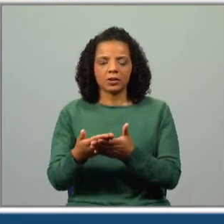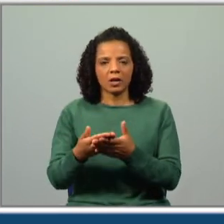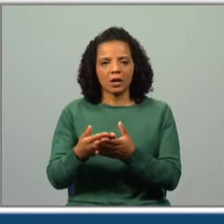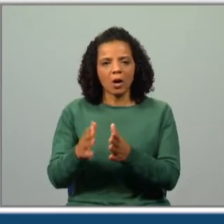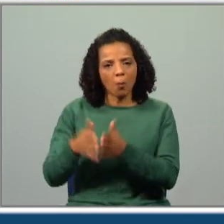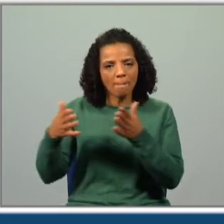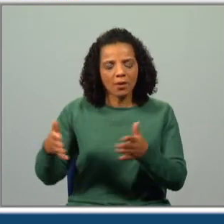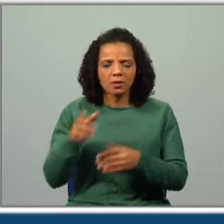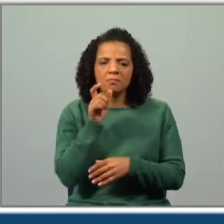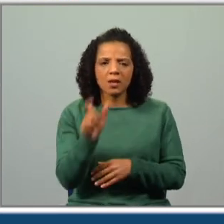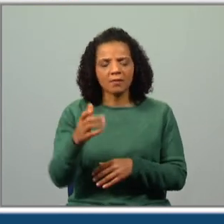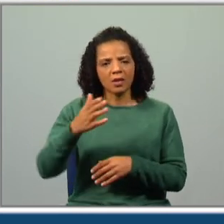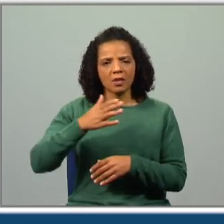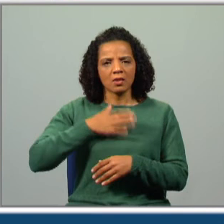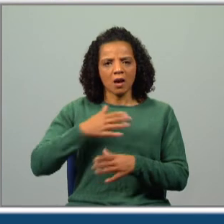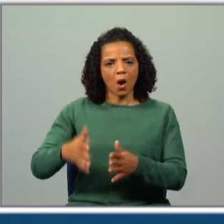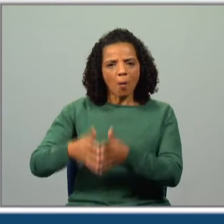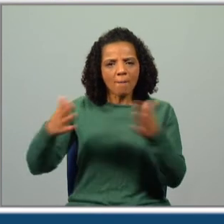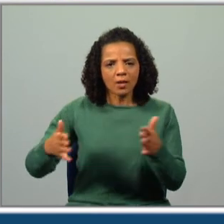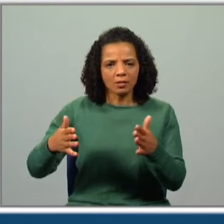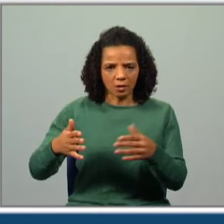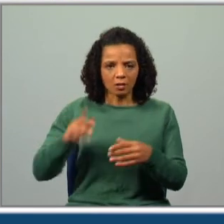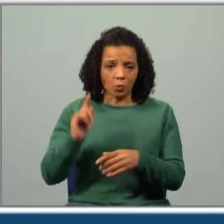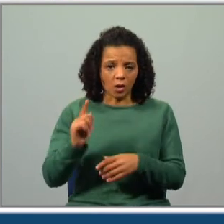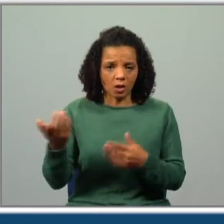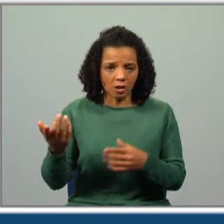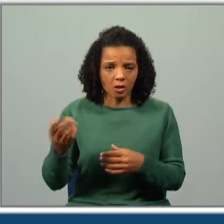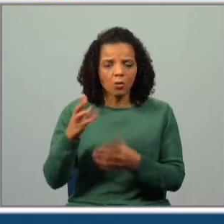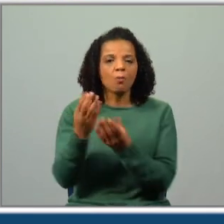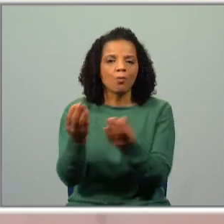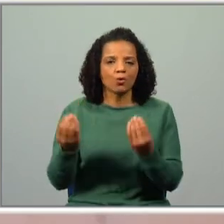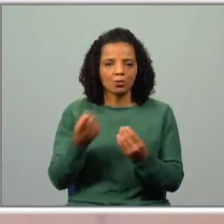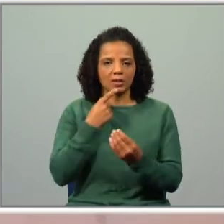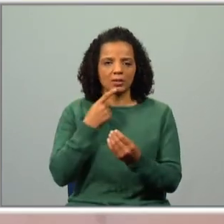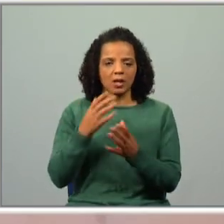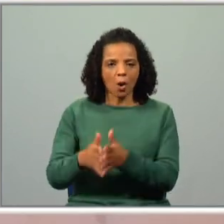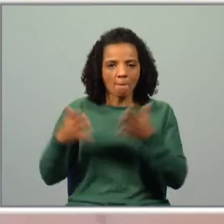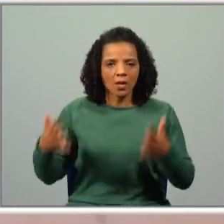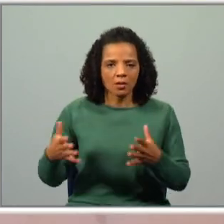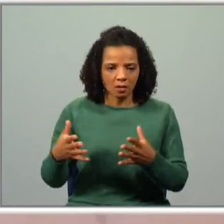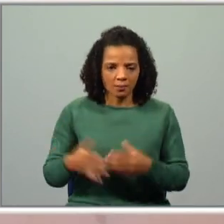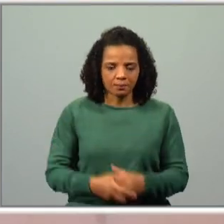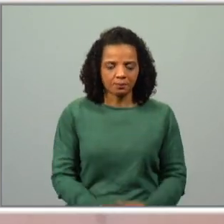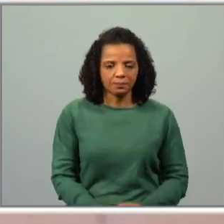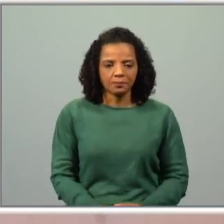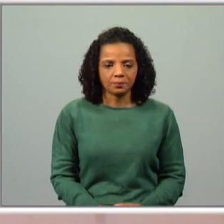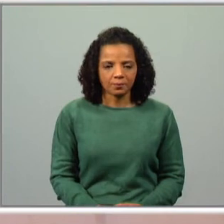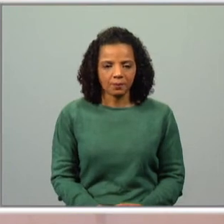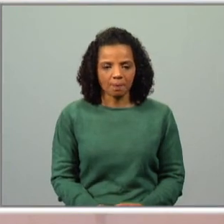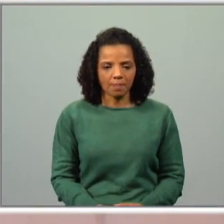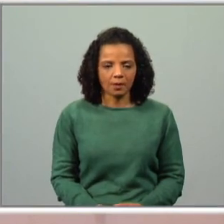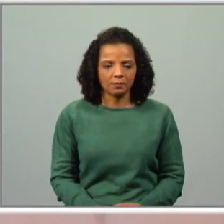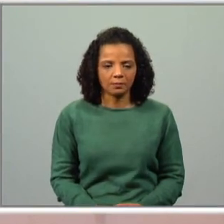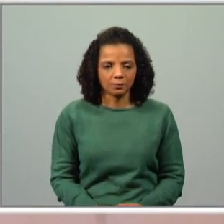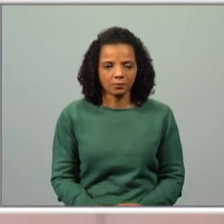E qual era aqui a palavra que nos dava a ideia de intensidade? O muito. Correto? Vamos então aqui aplicar.